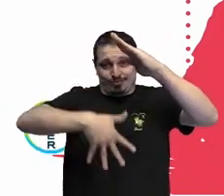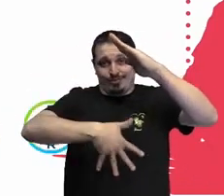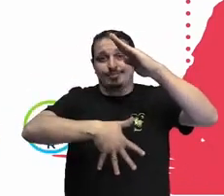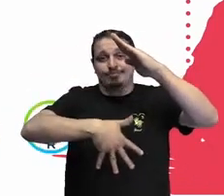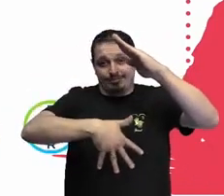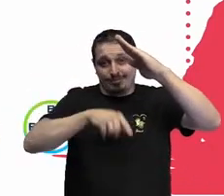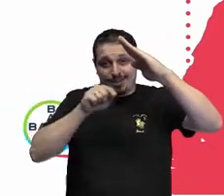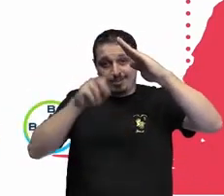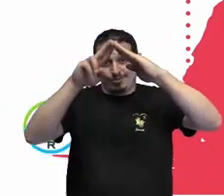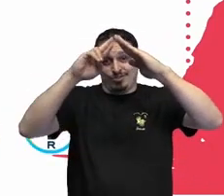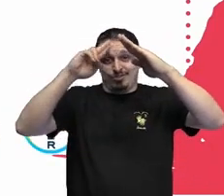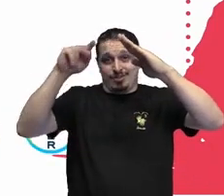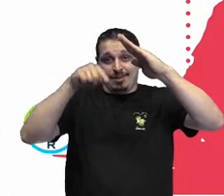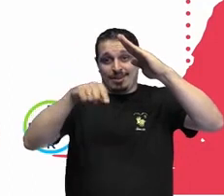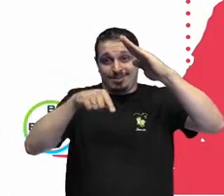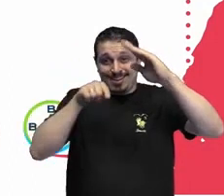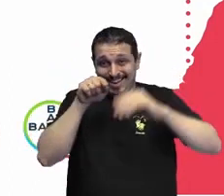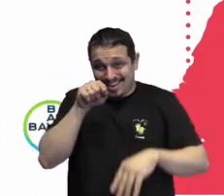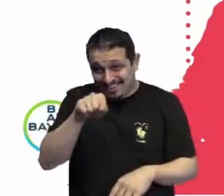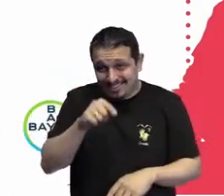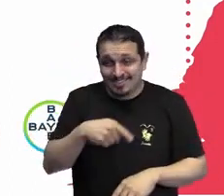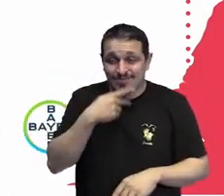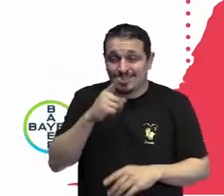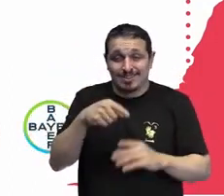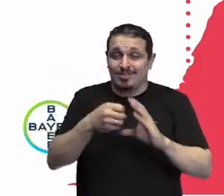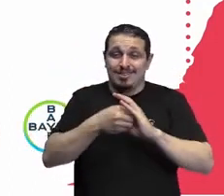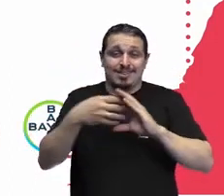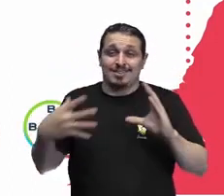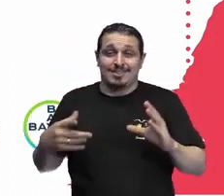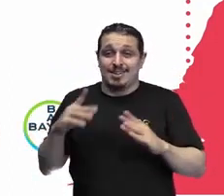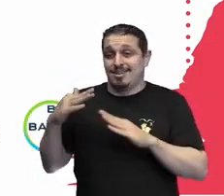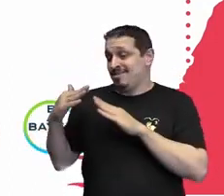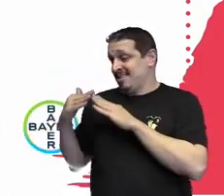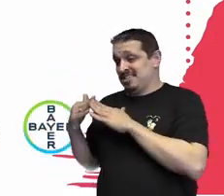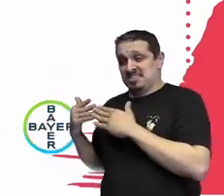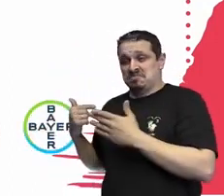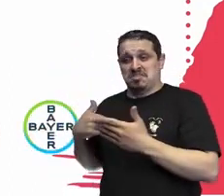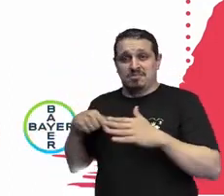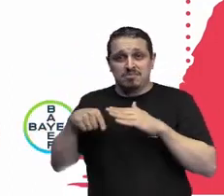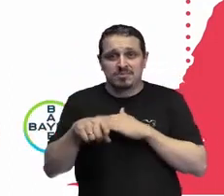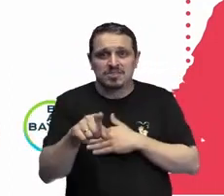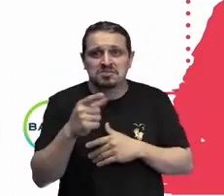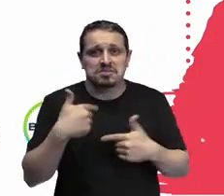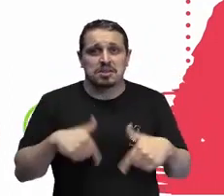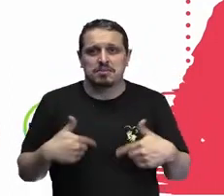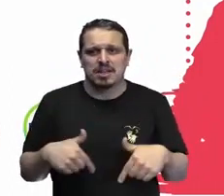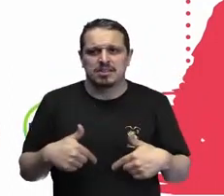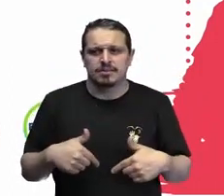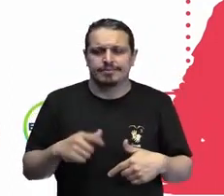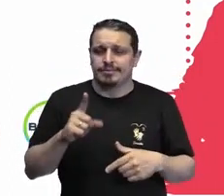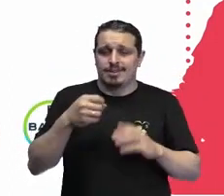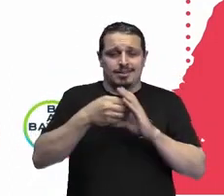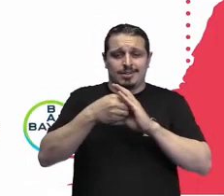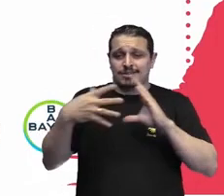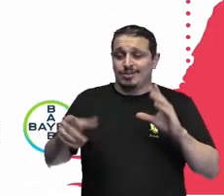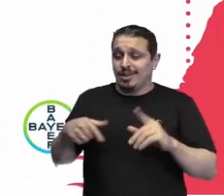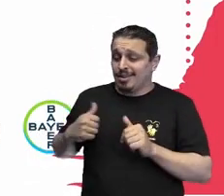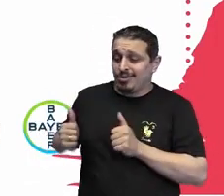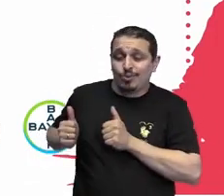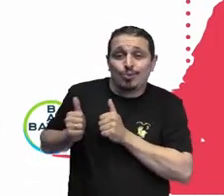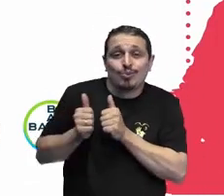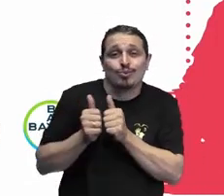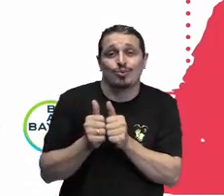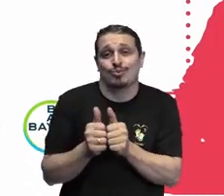não deixam as suas características, o contexto social e familiar onde ela cresceu ou onde ela convive para chegar na